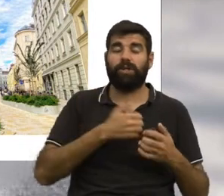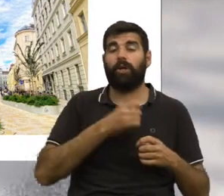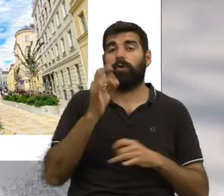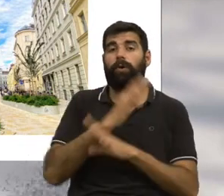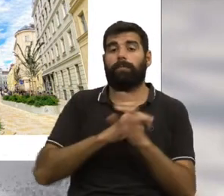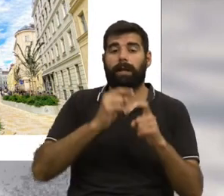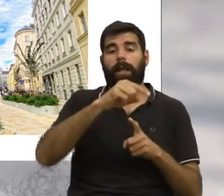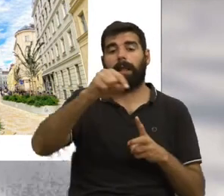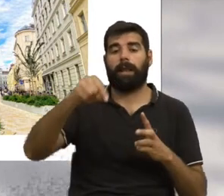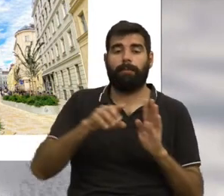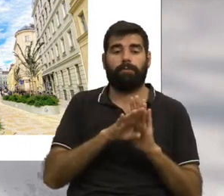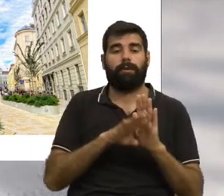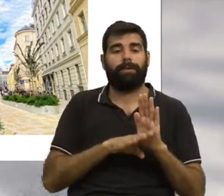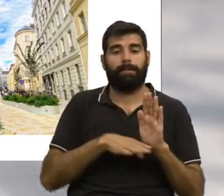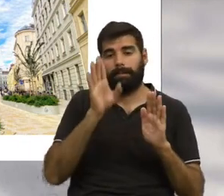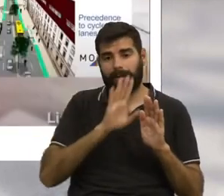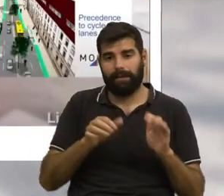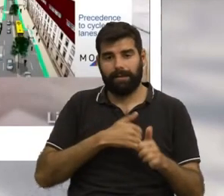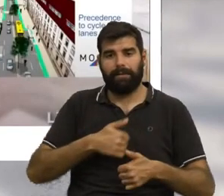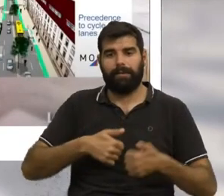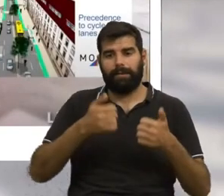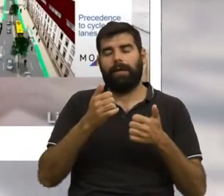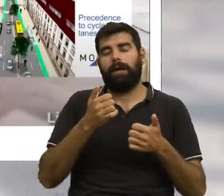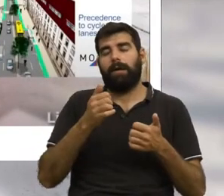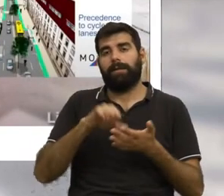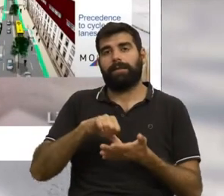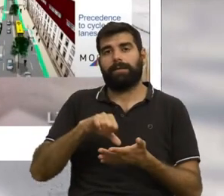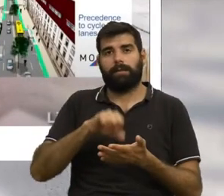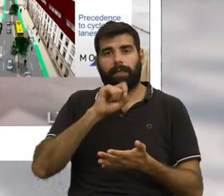este tipo de programas se materializa no tecido urbano da cidade.